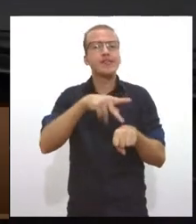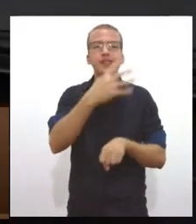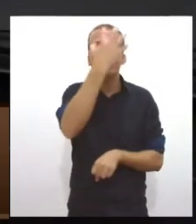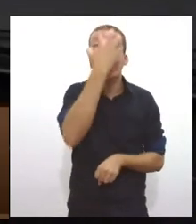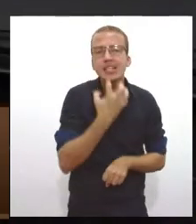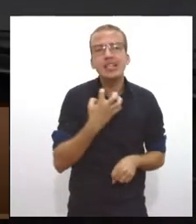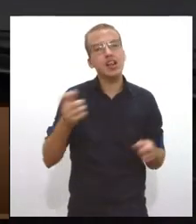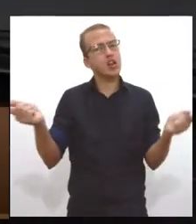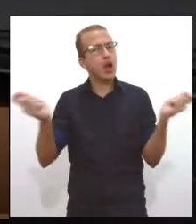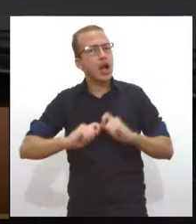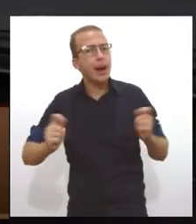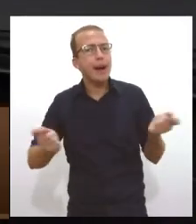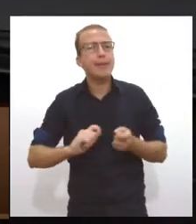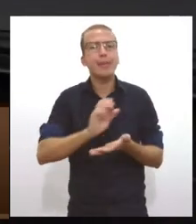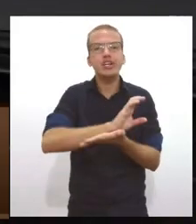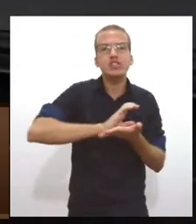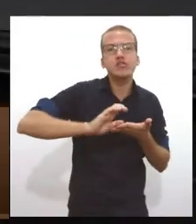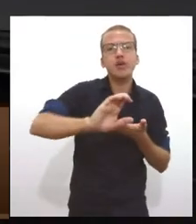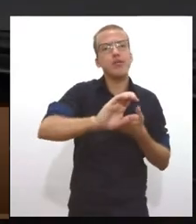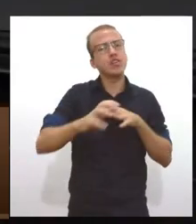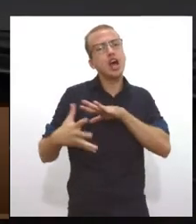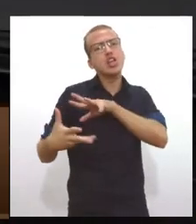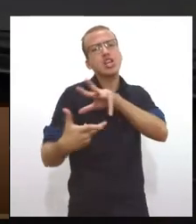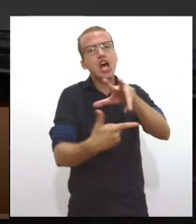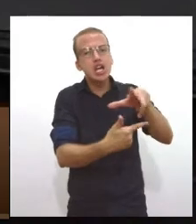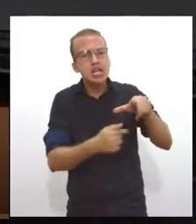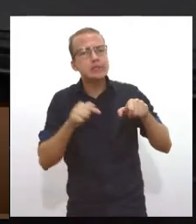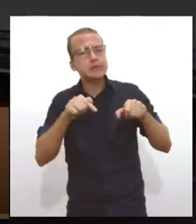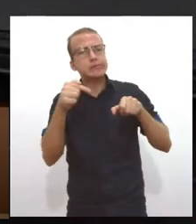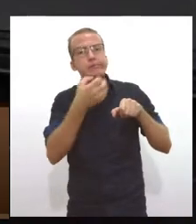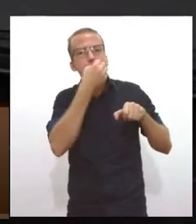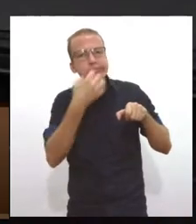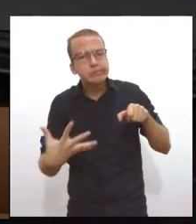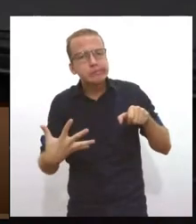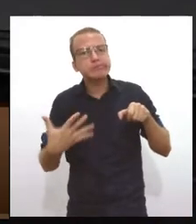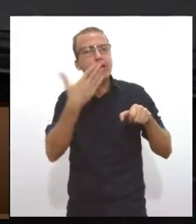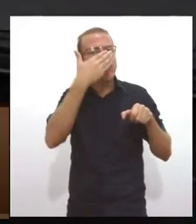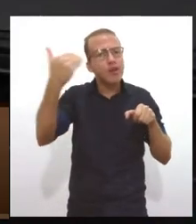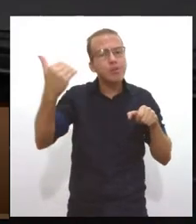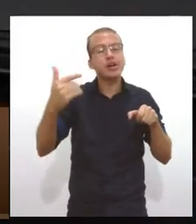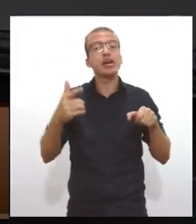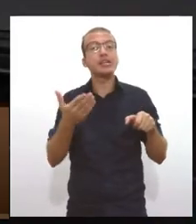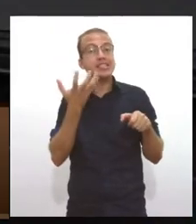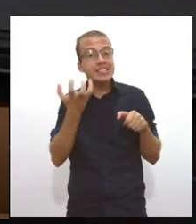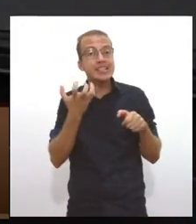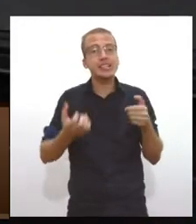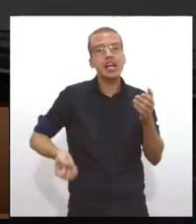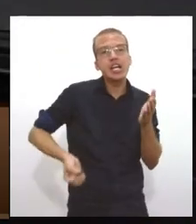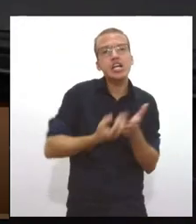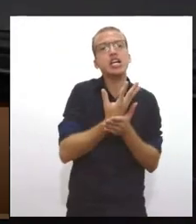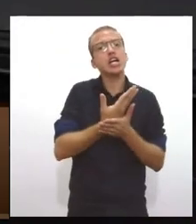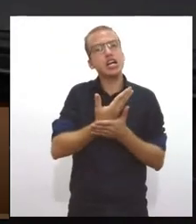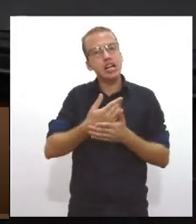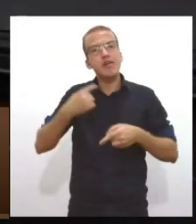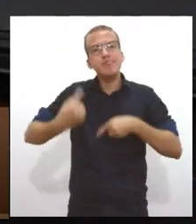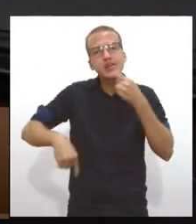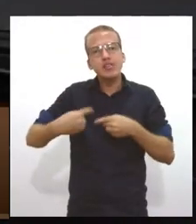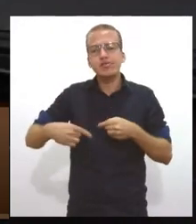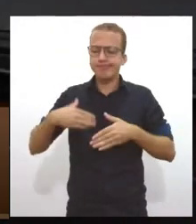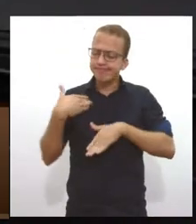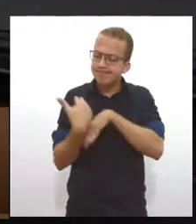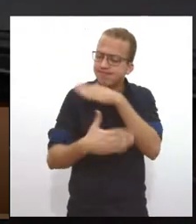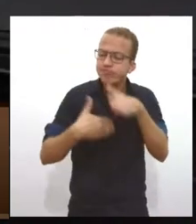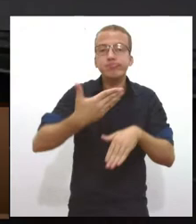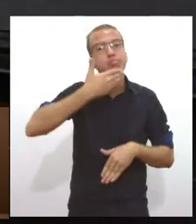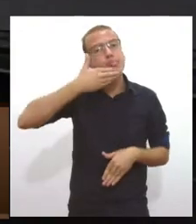de investimento universal, a gente quer ser um país que crie políticas públicas que se desenvolva ao longo do tempo. Então, há